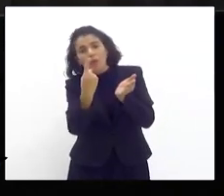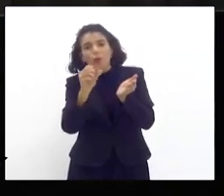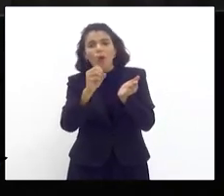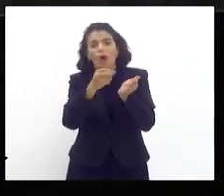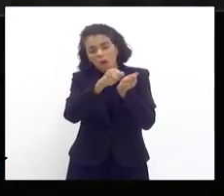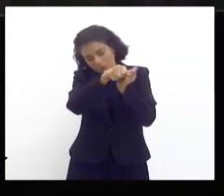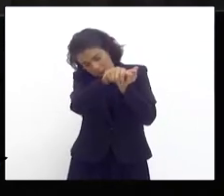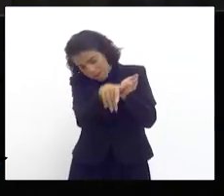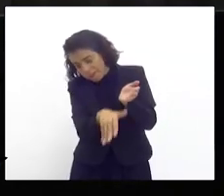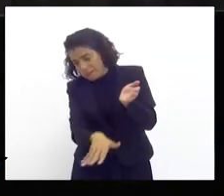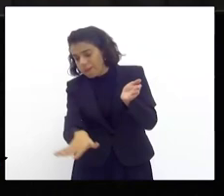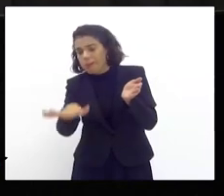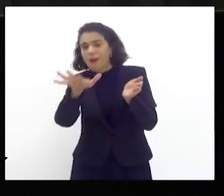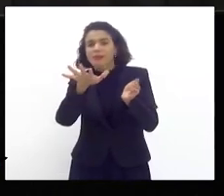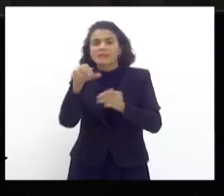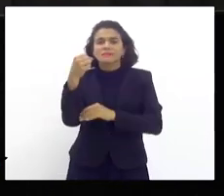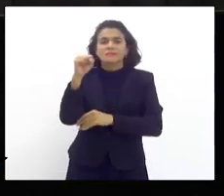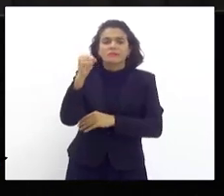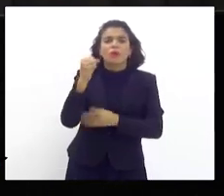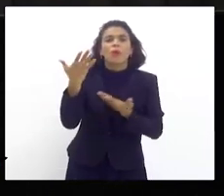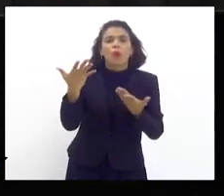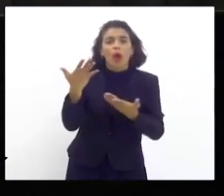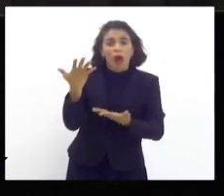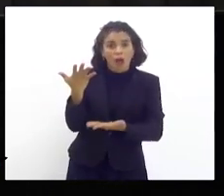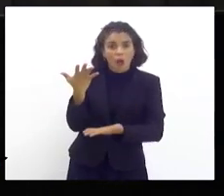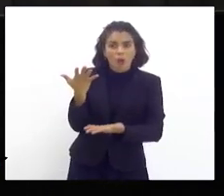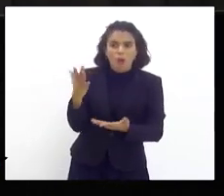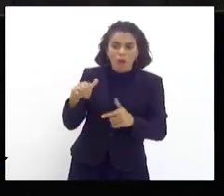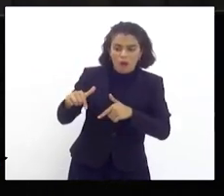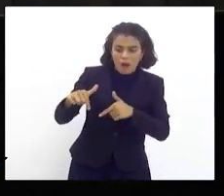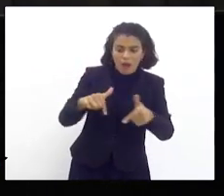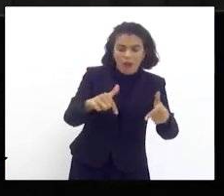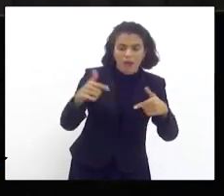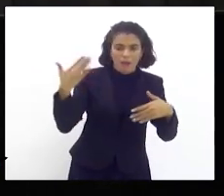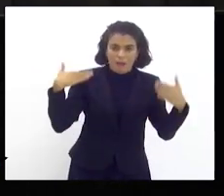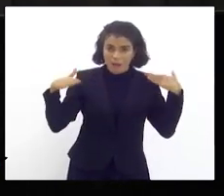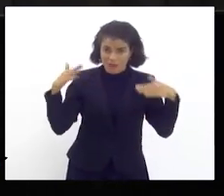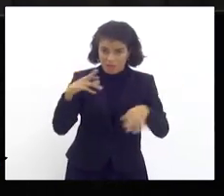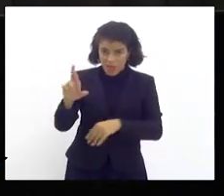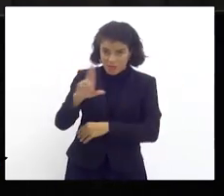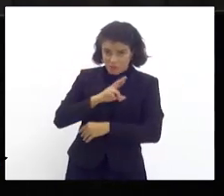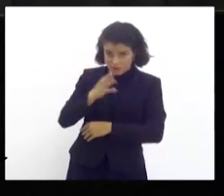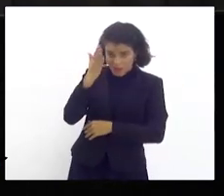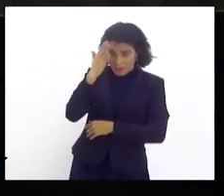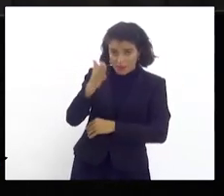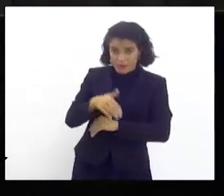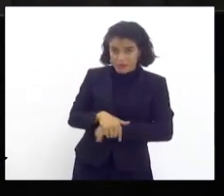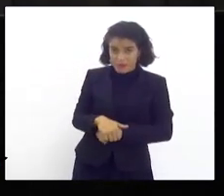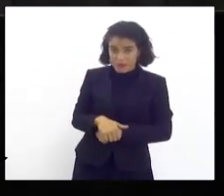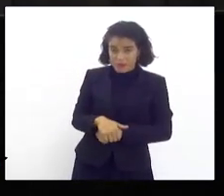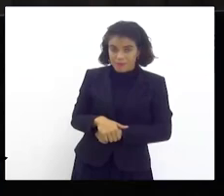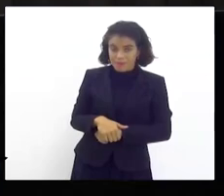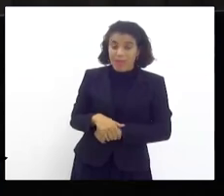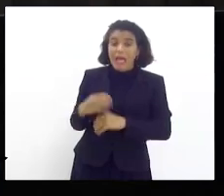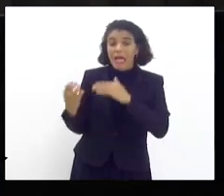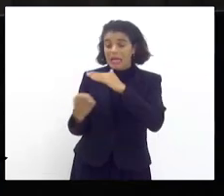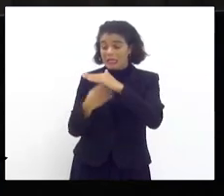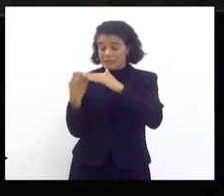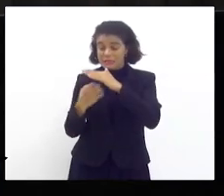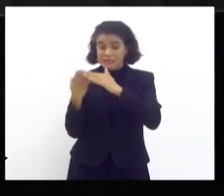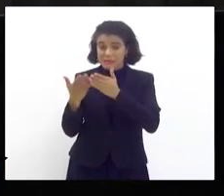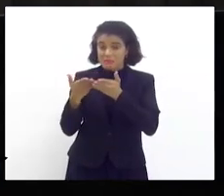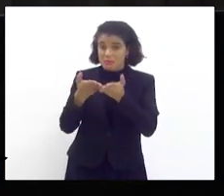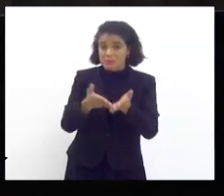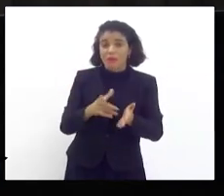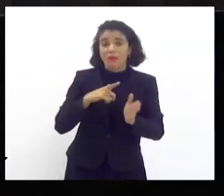fosse despejada ali na Bahia de Sepetiba? Quais seriam as providências que a Marinha ia tomar? Sabe qual é a resposta que eu recebi? As empresas de navegação